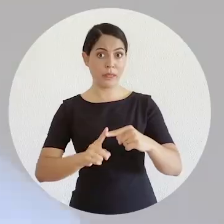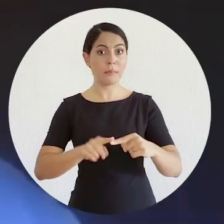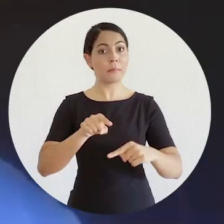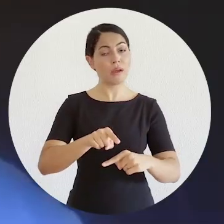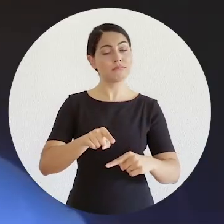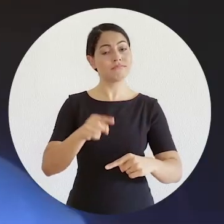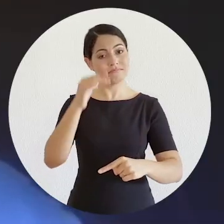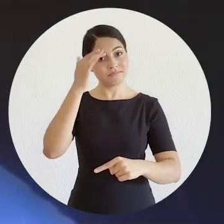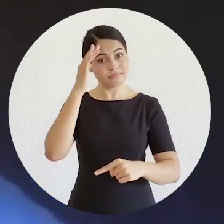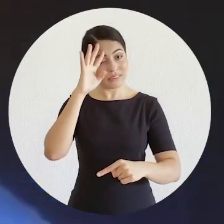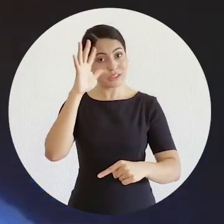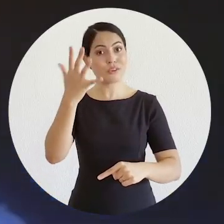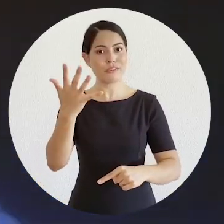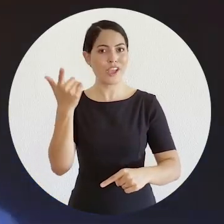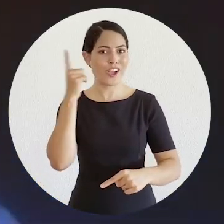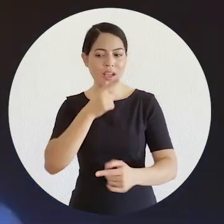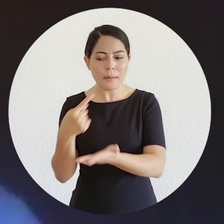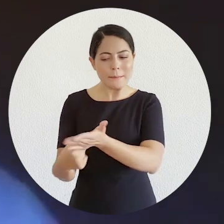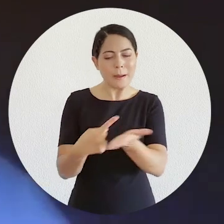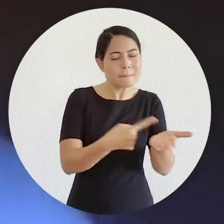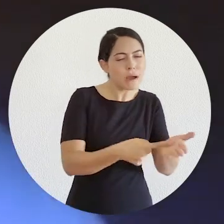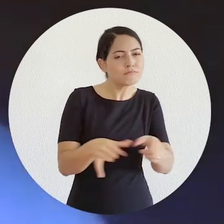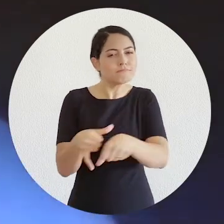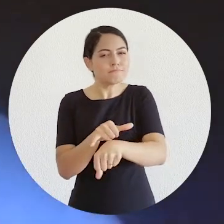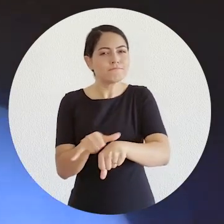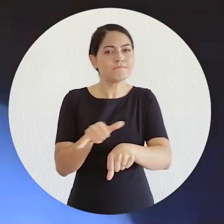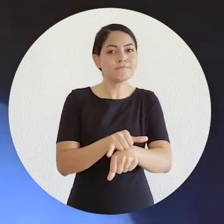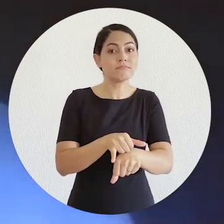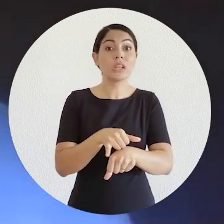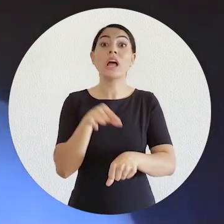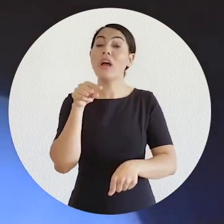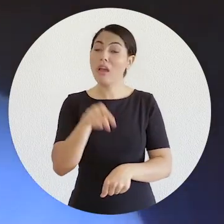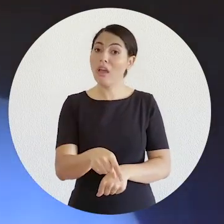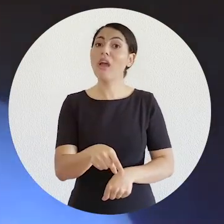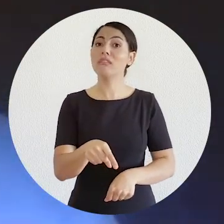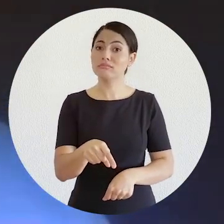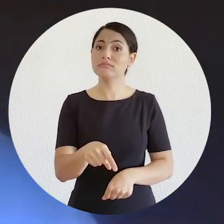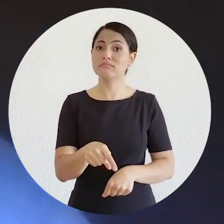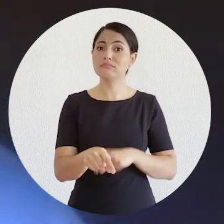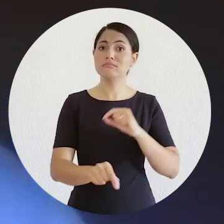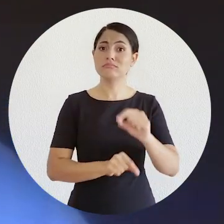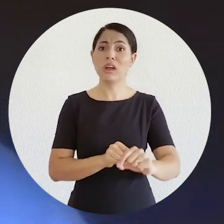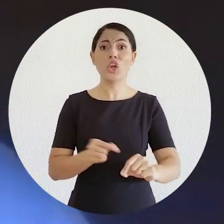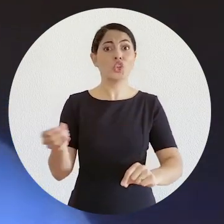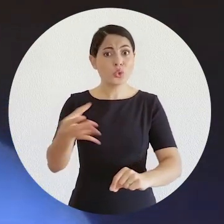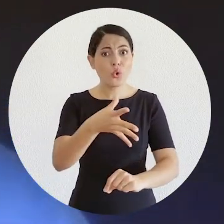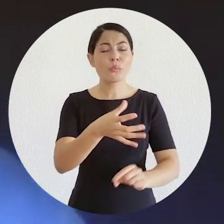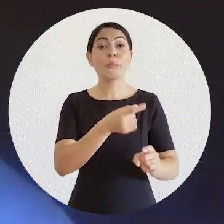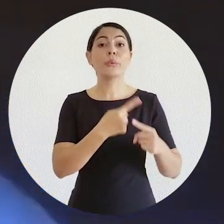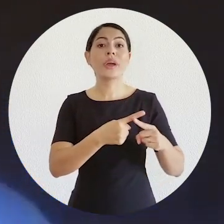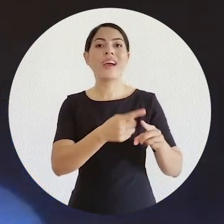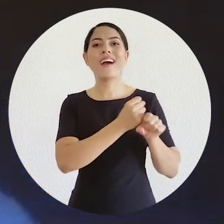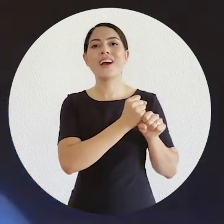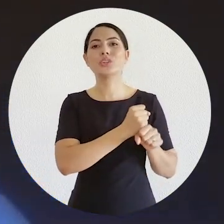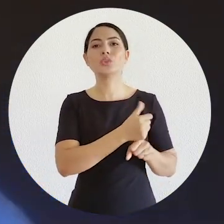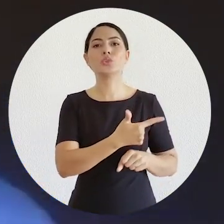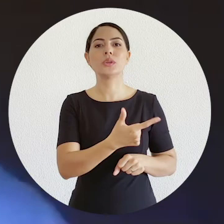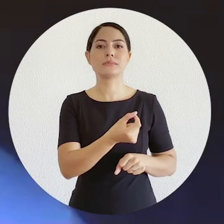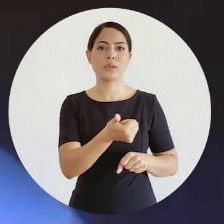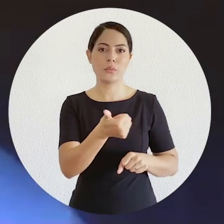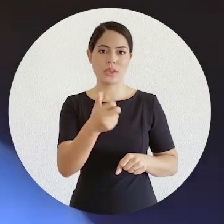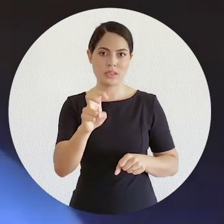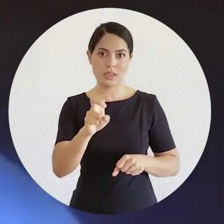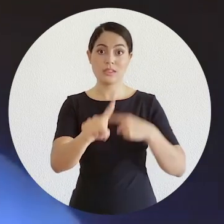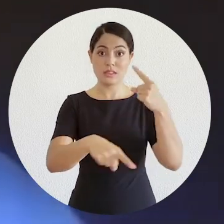conflito. A mediação é relativamente um instituto novo, ele foi institucionalizado em 2015, entrou em